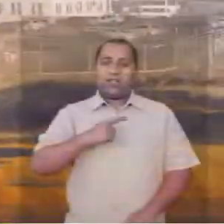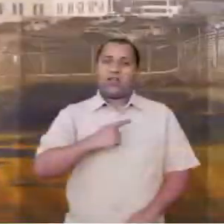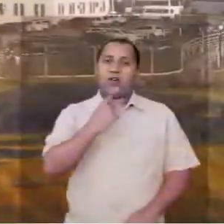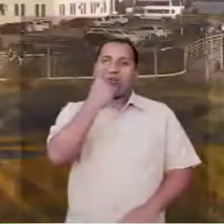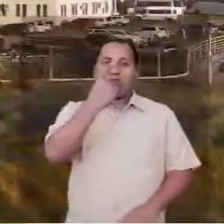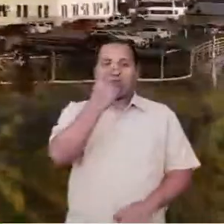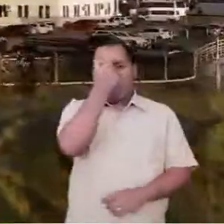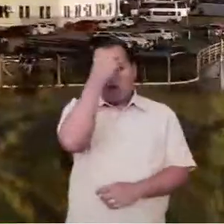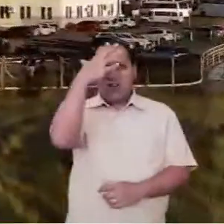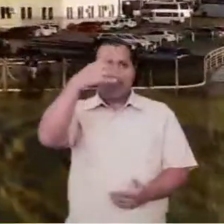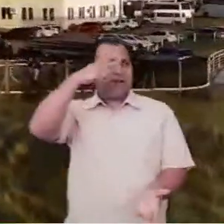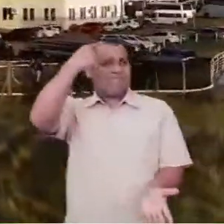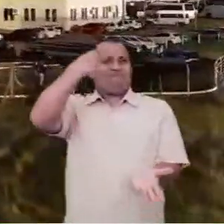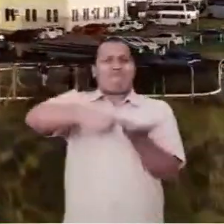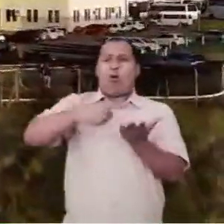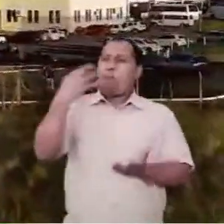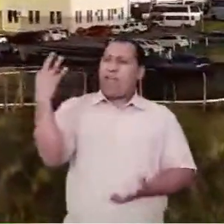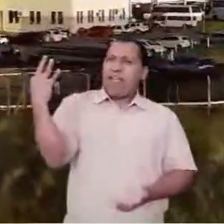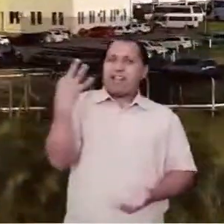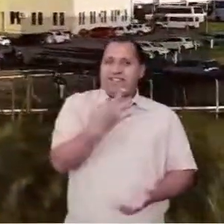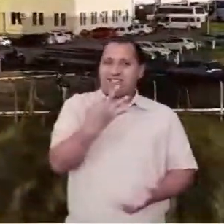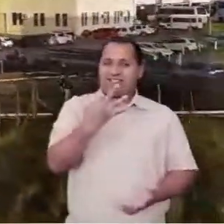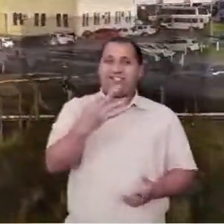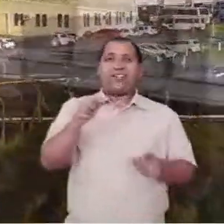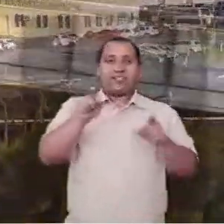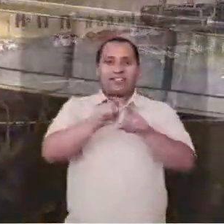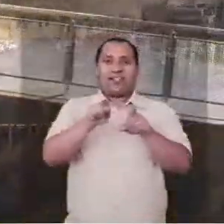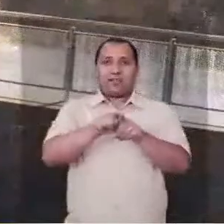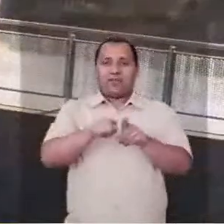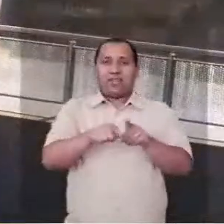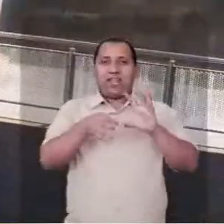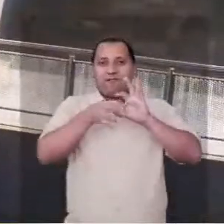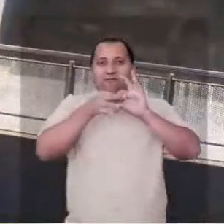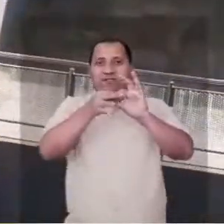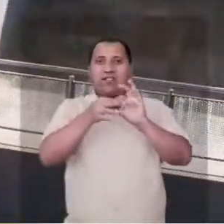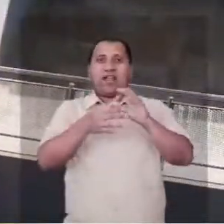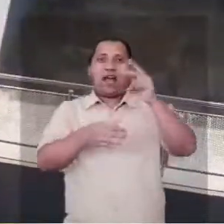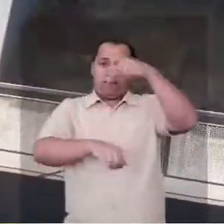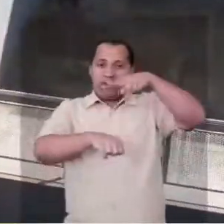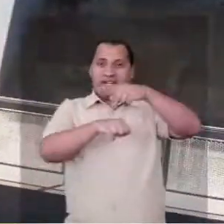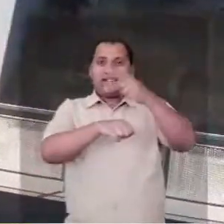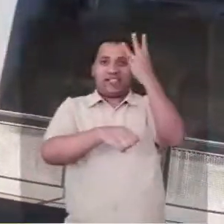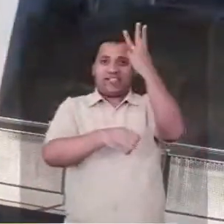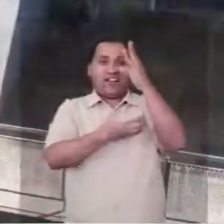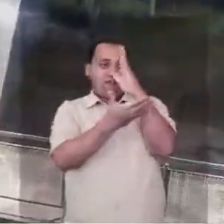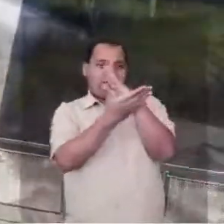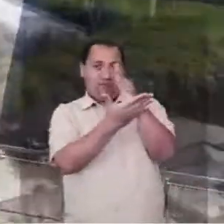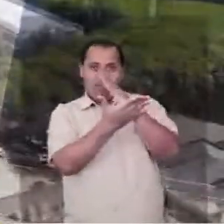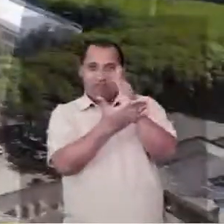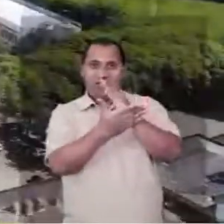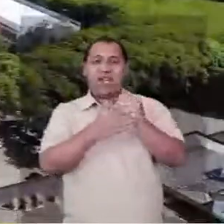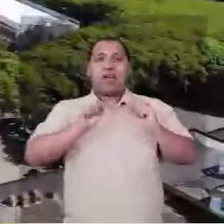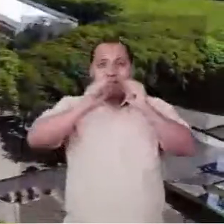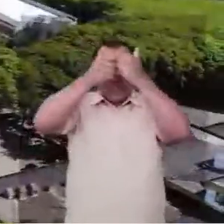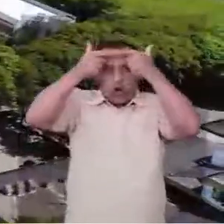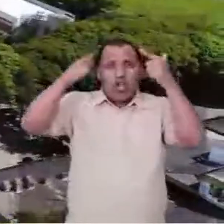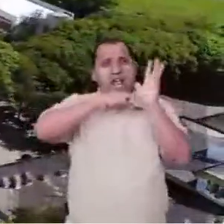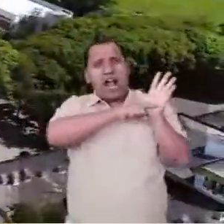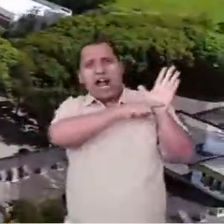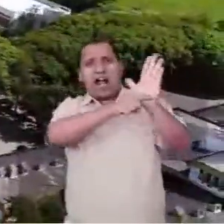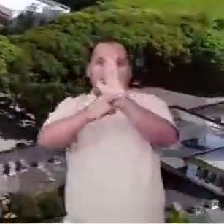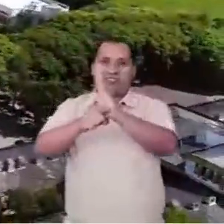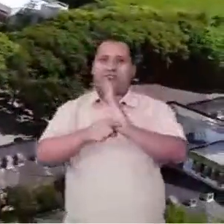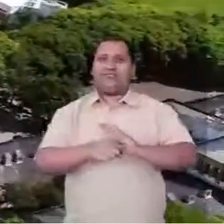Apenas uma universidade comprometida com a excelência e que está enraizada na fronteira de três países, pode levar o